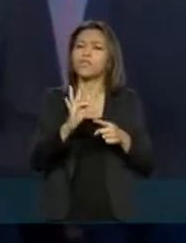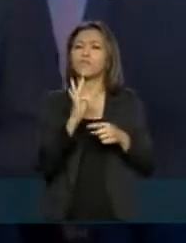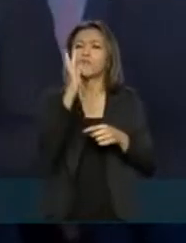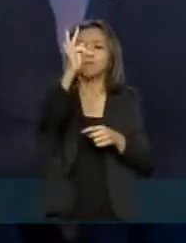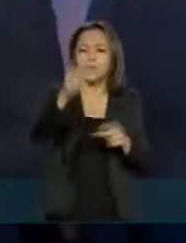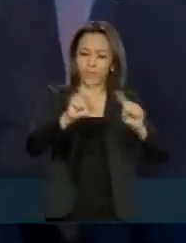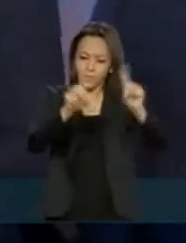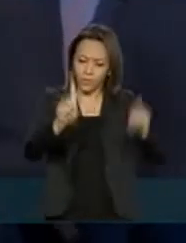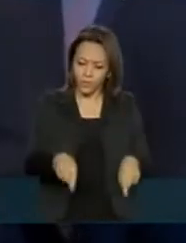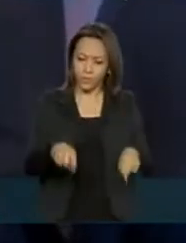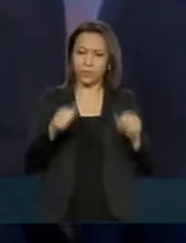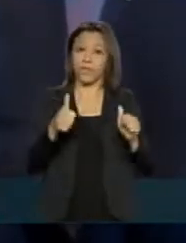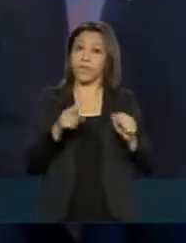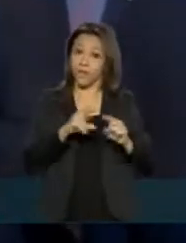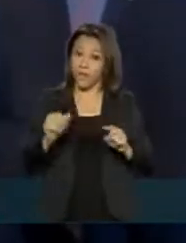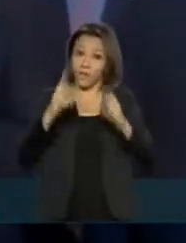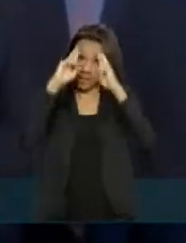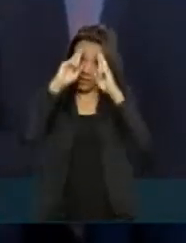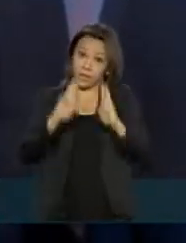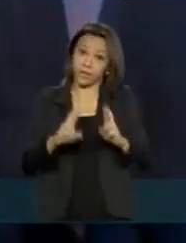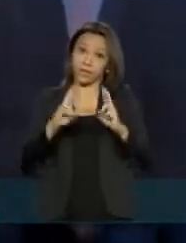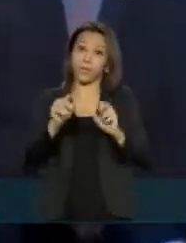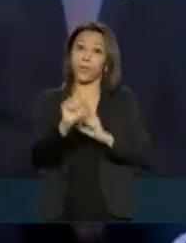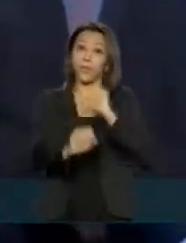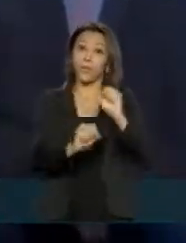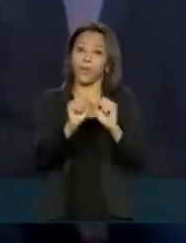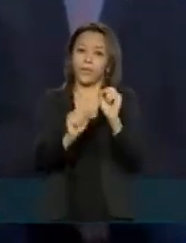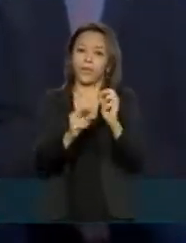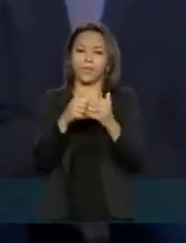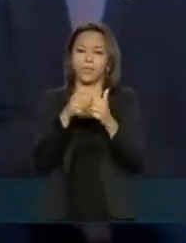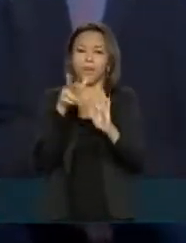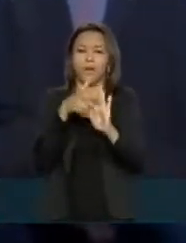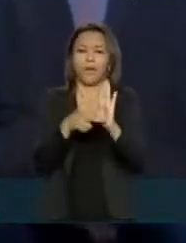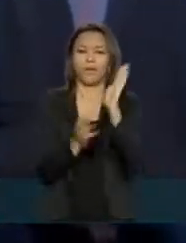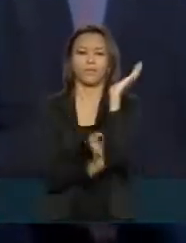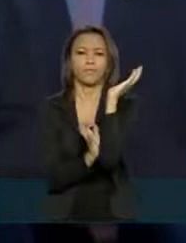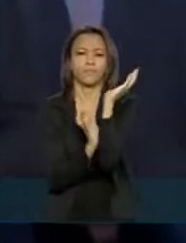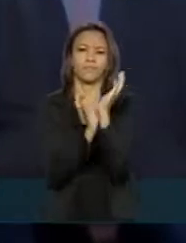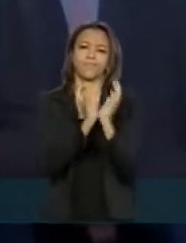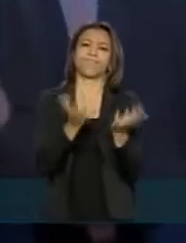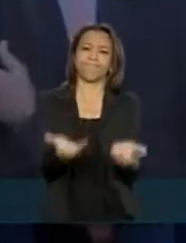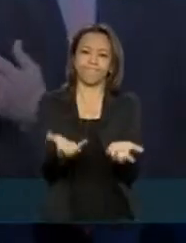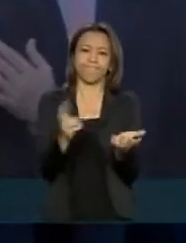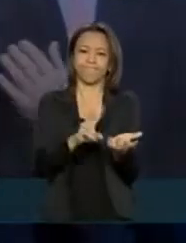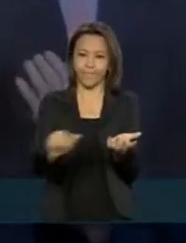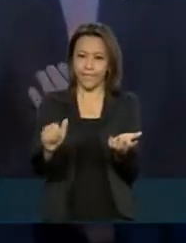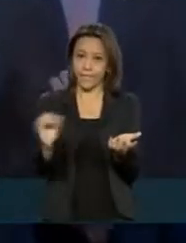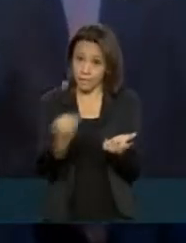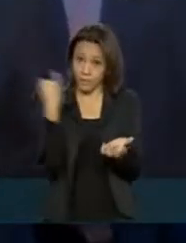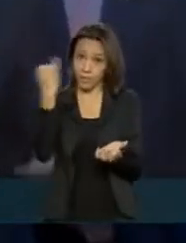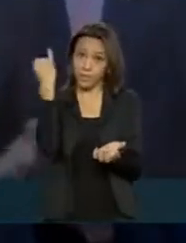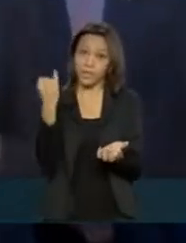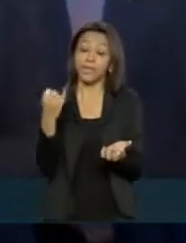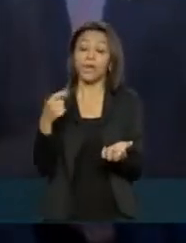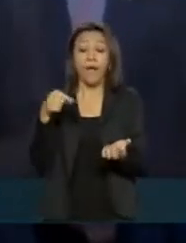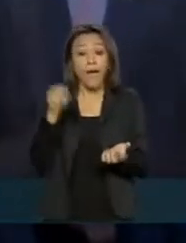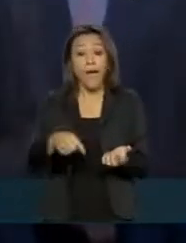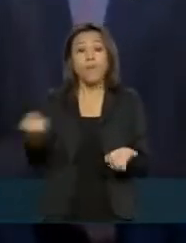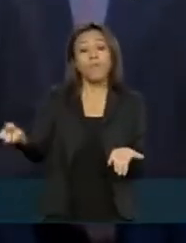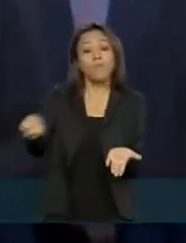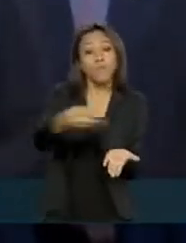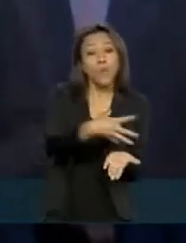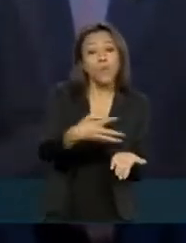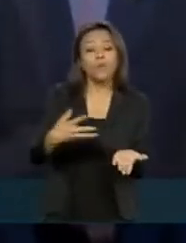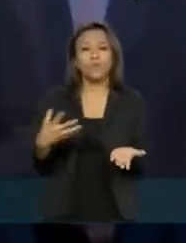permitir meritocracia no serviço público, que é fundamental. Então, esta é a nova maneira de nós